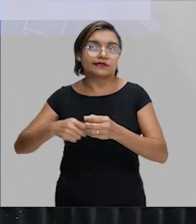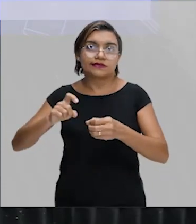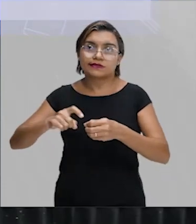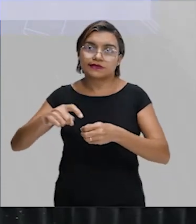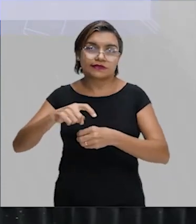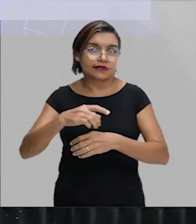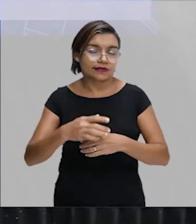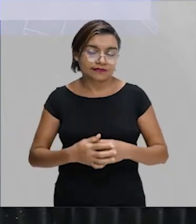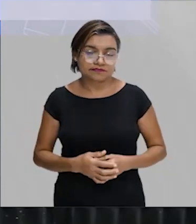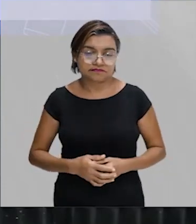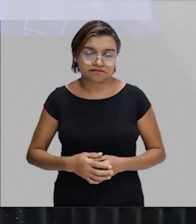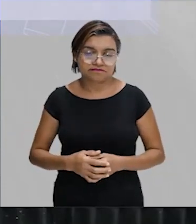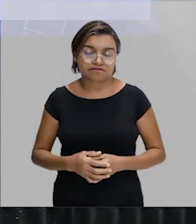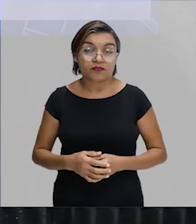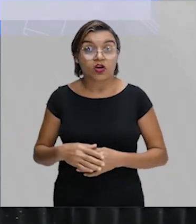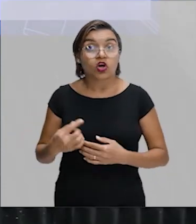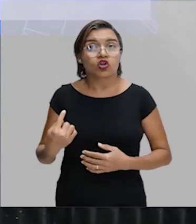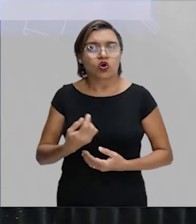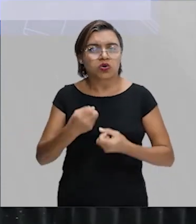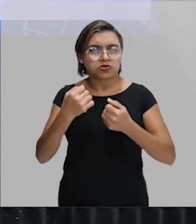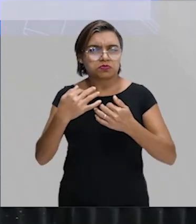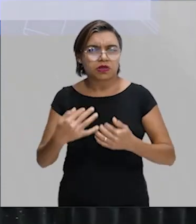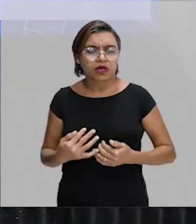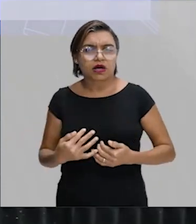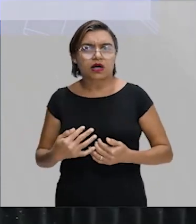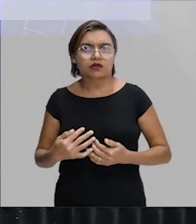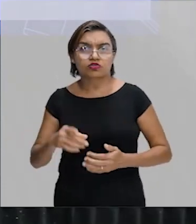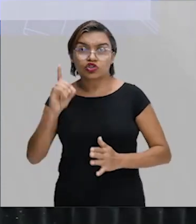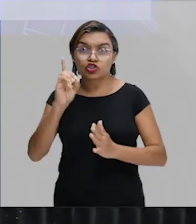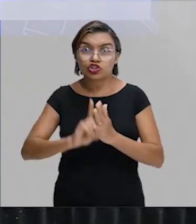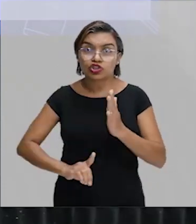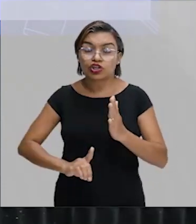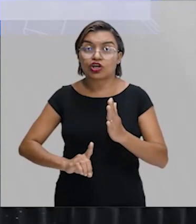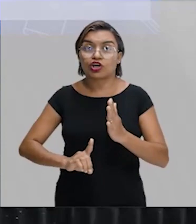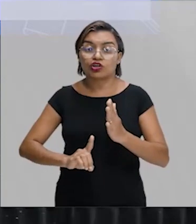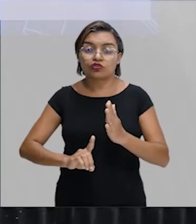aí diretamente da perda de direitos pelos trabalhadores.